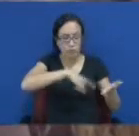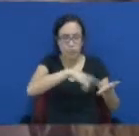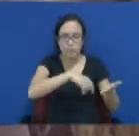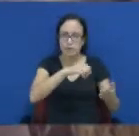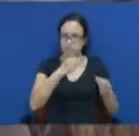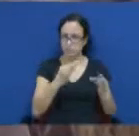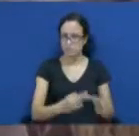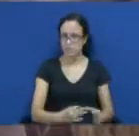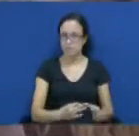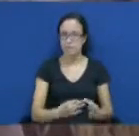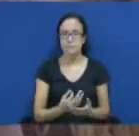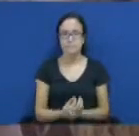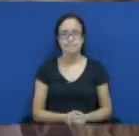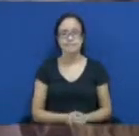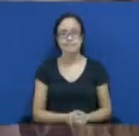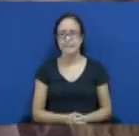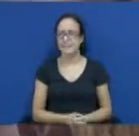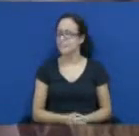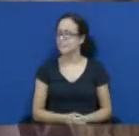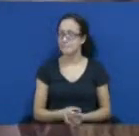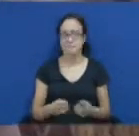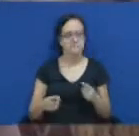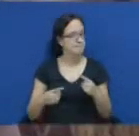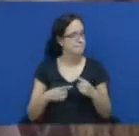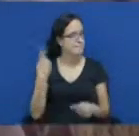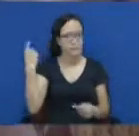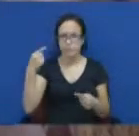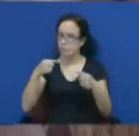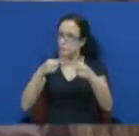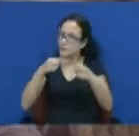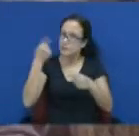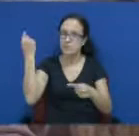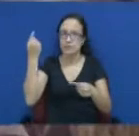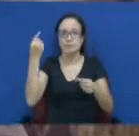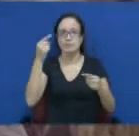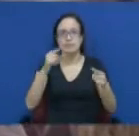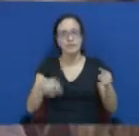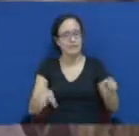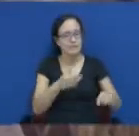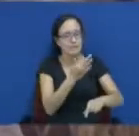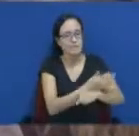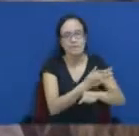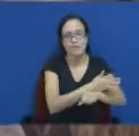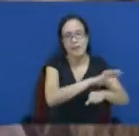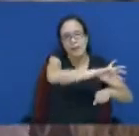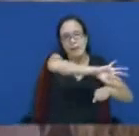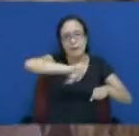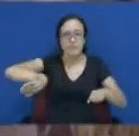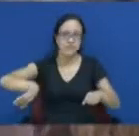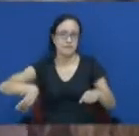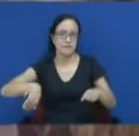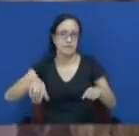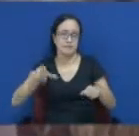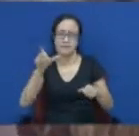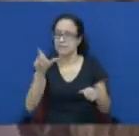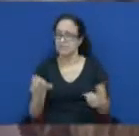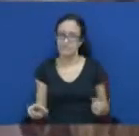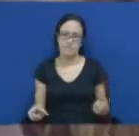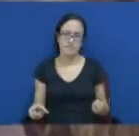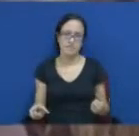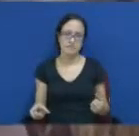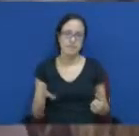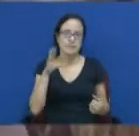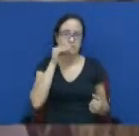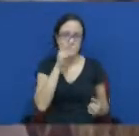tirar benefícios daqueles que trabalham na máquina aqueles que fazem com que de